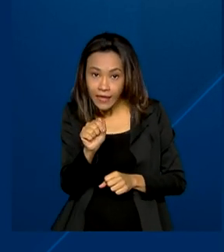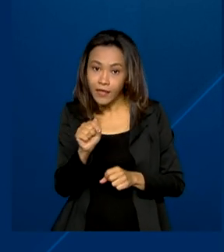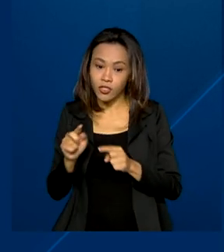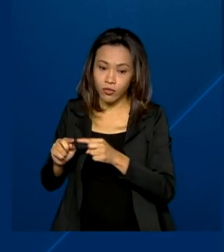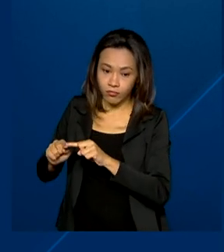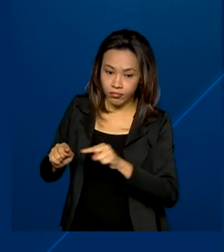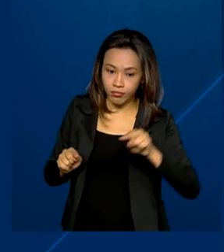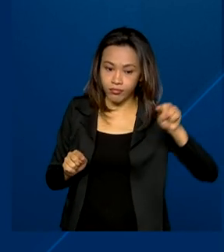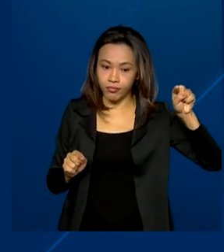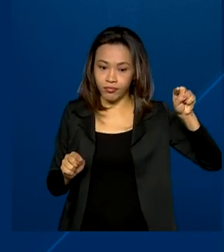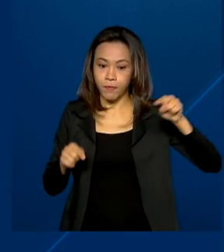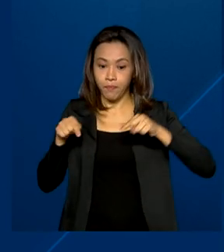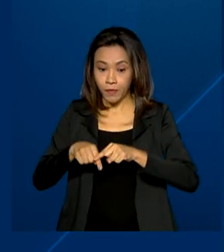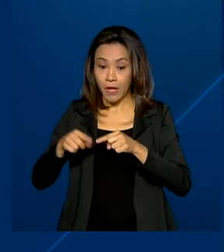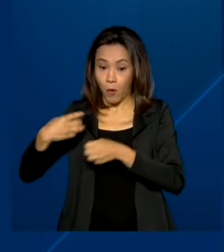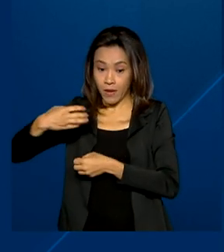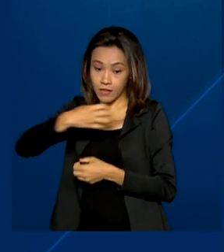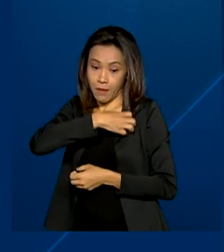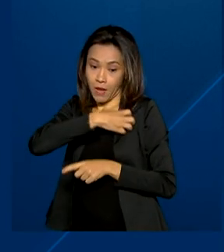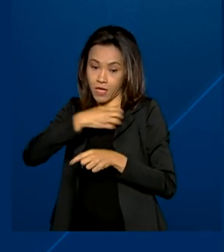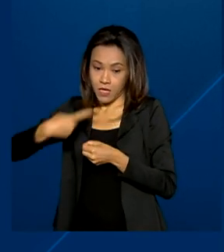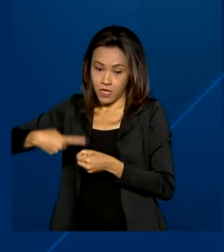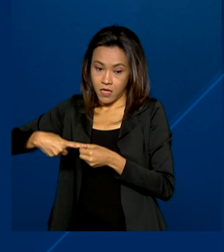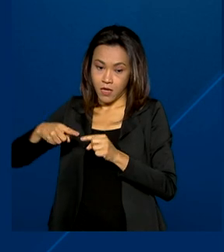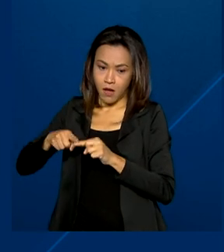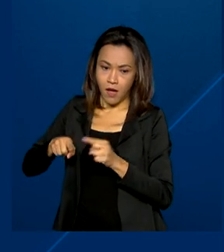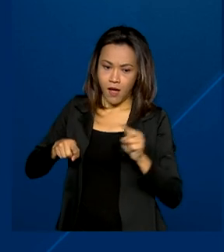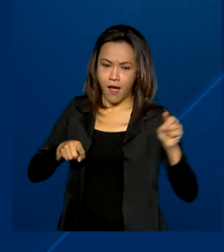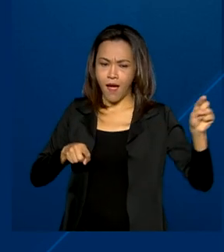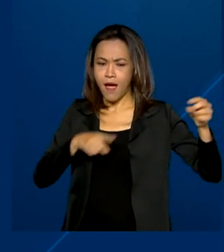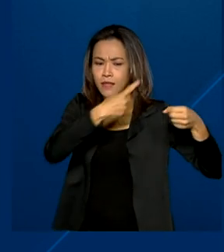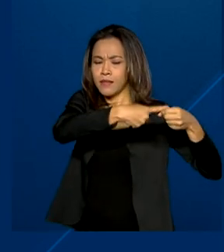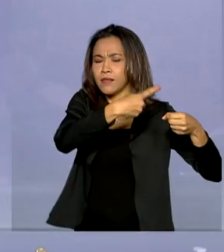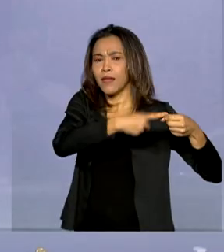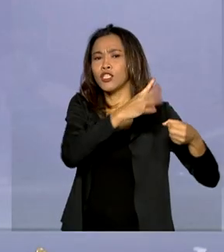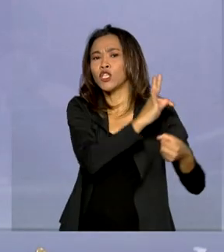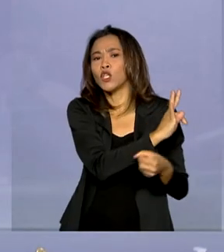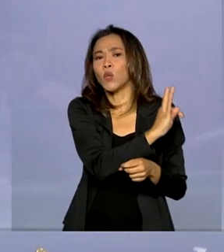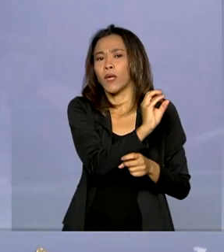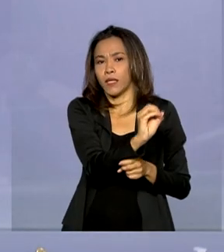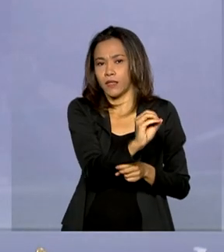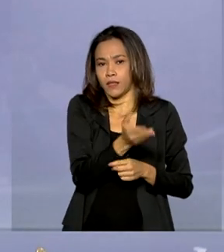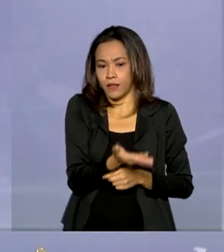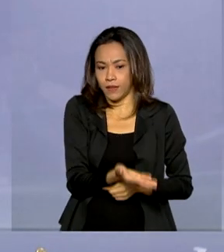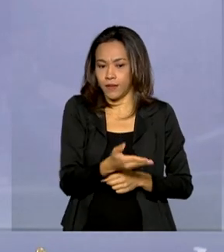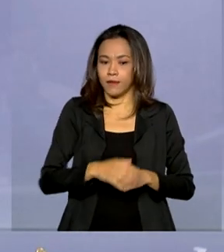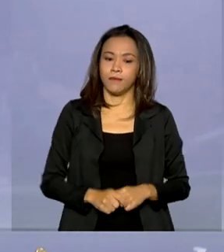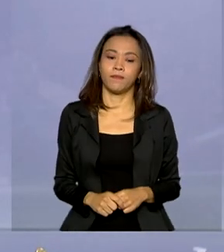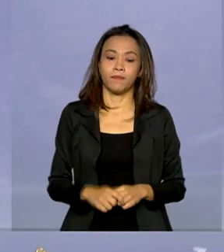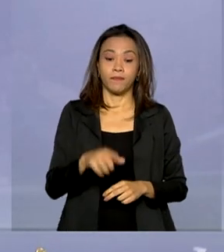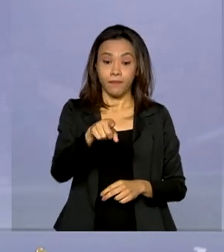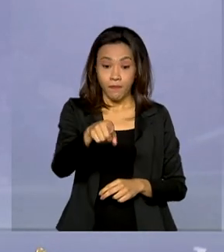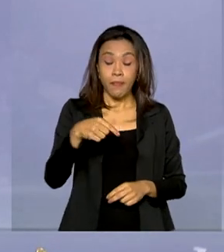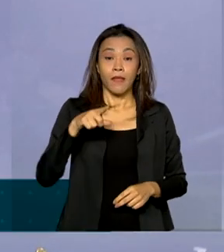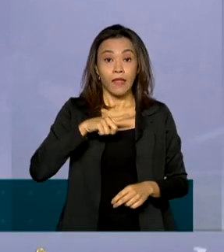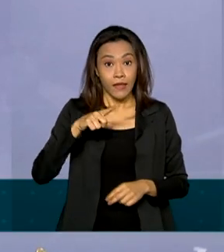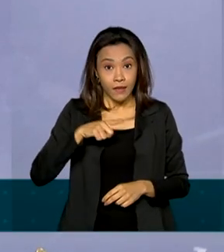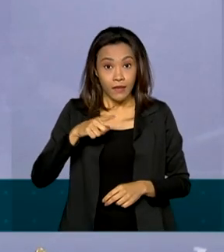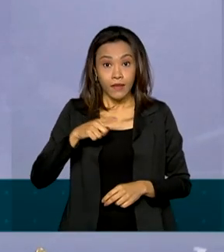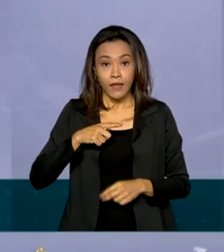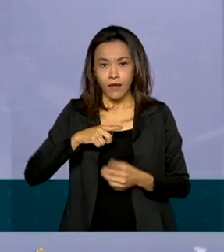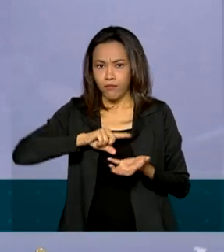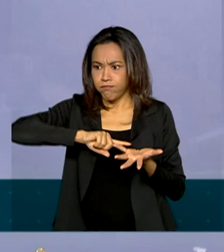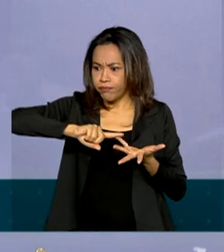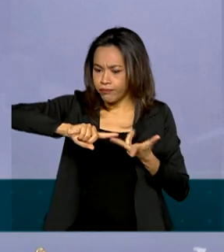ligando o porto de Ilhéus, na Bahia, ao município de Figueirópolis, em Tocantins. Uma agenda intensa de investimentos ferroviários.